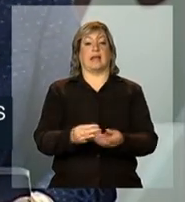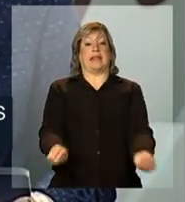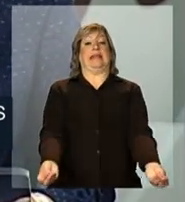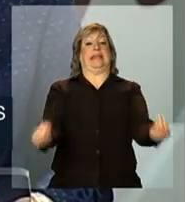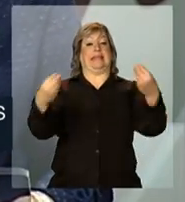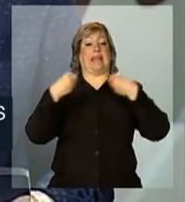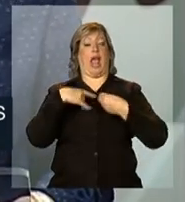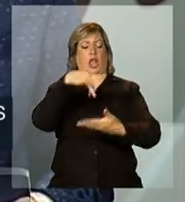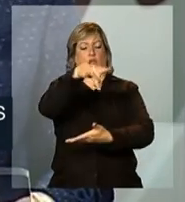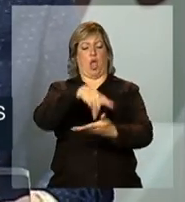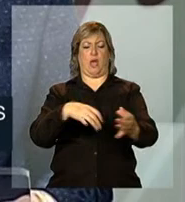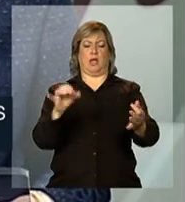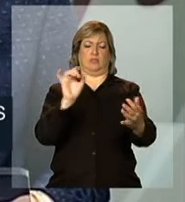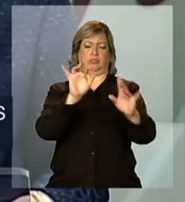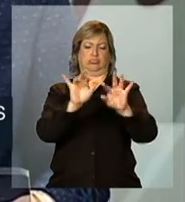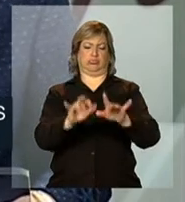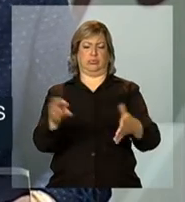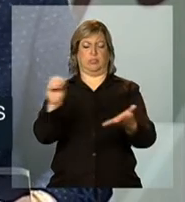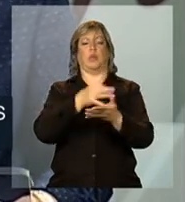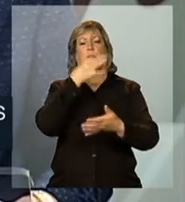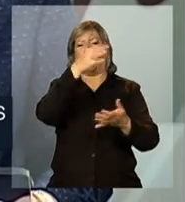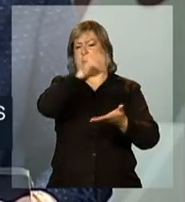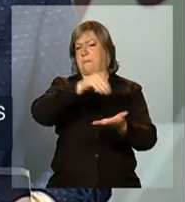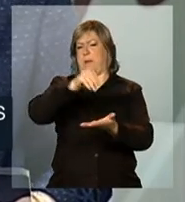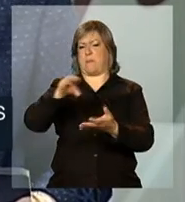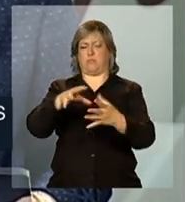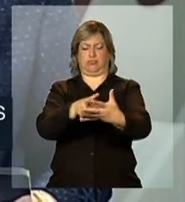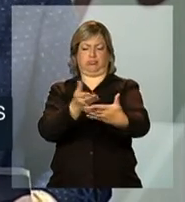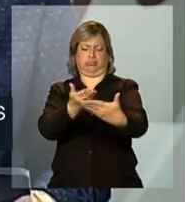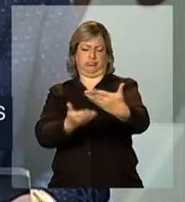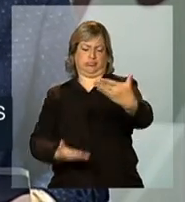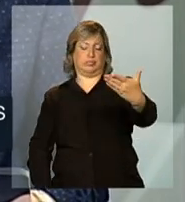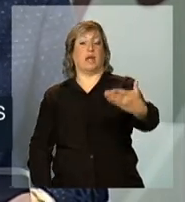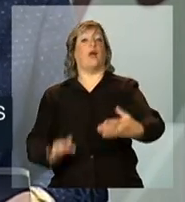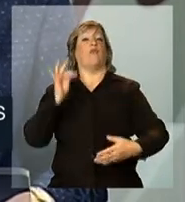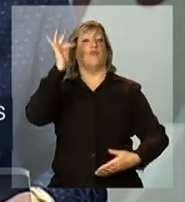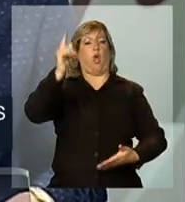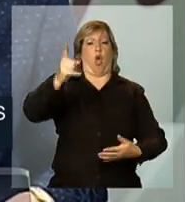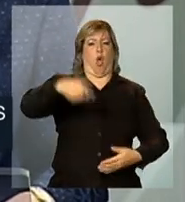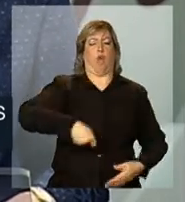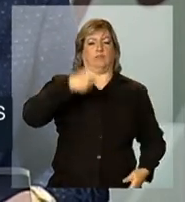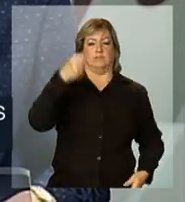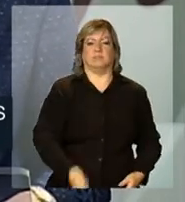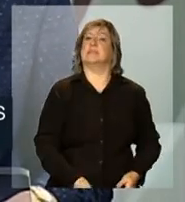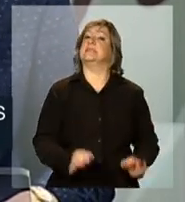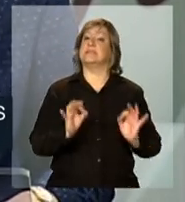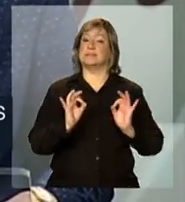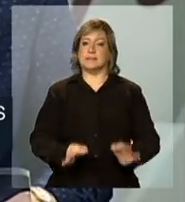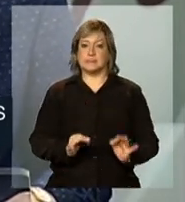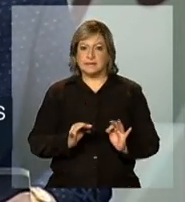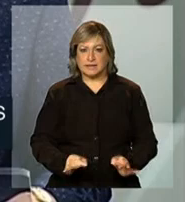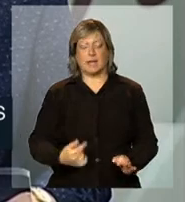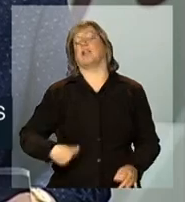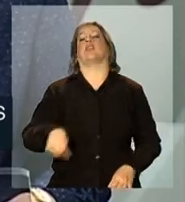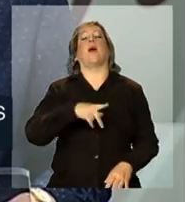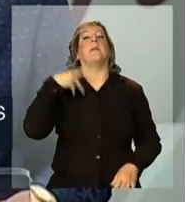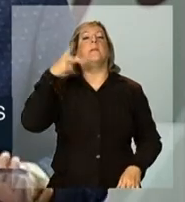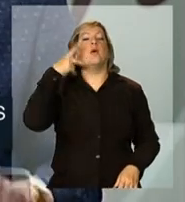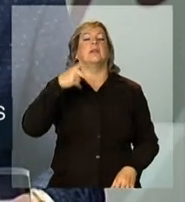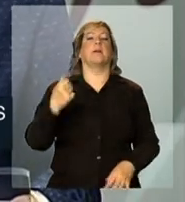subsídios, vão dar ideias, vão cobrar a melhor realização das nossas políticas.